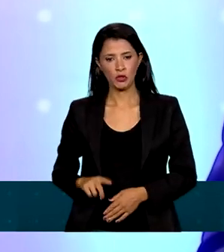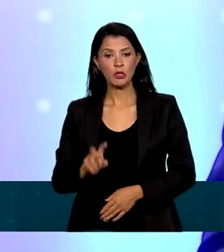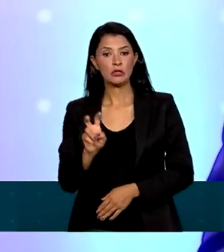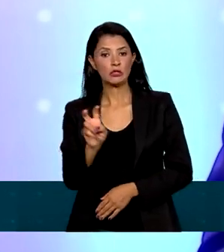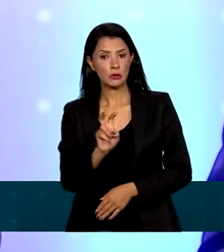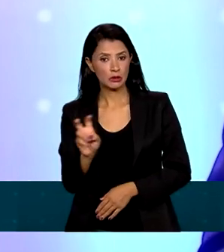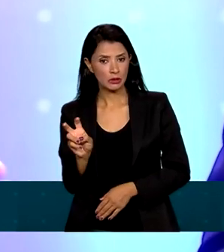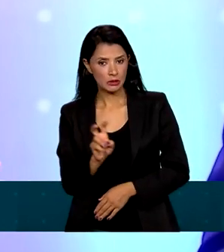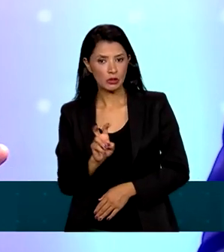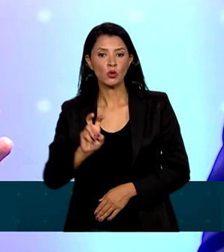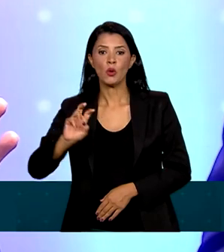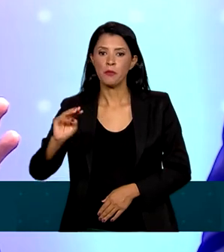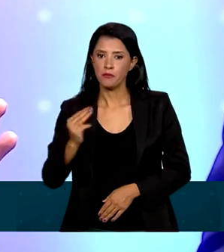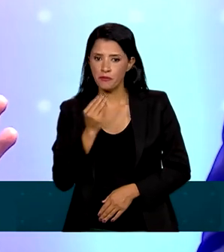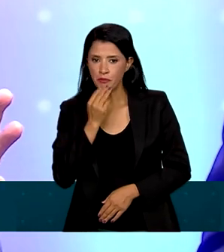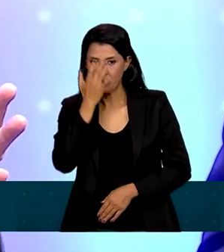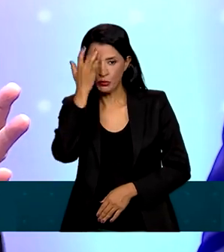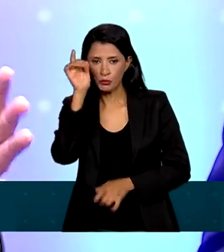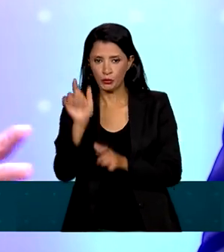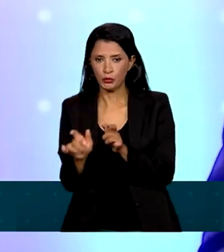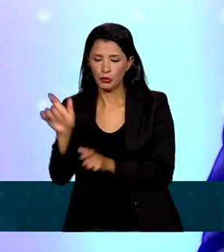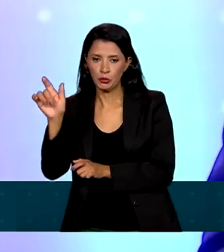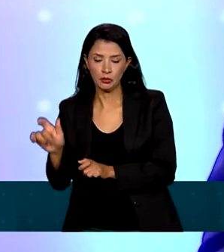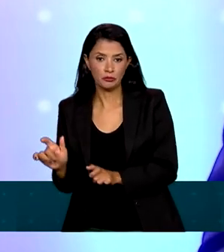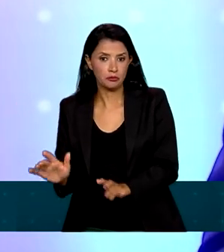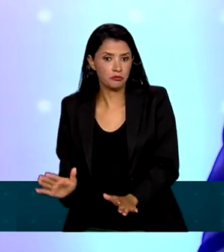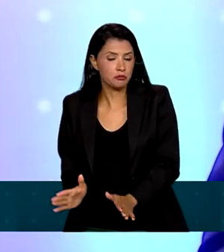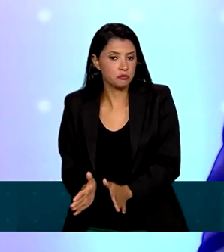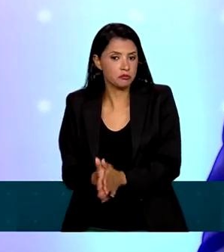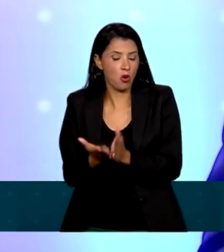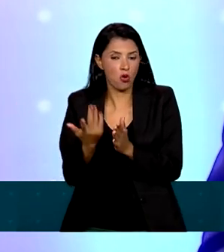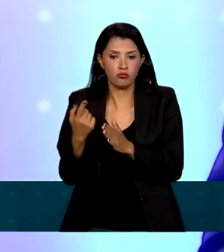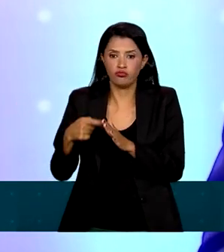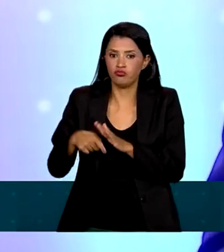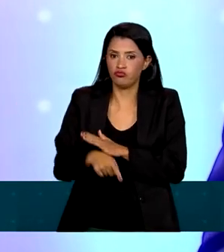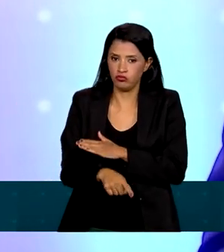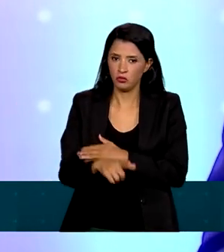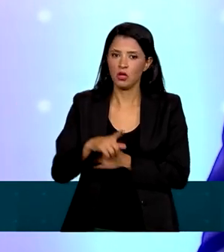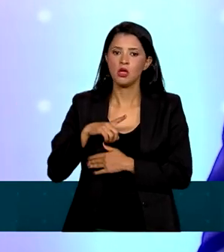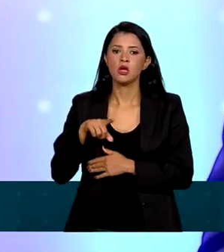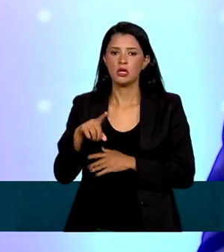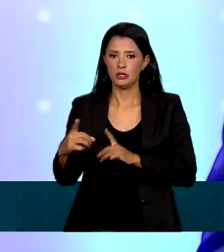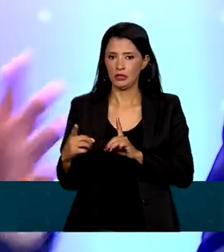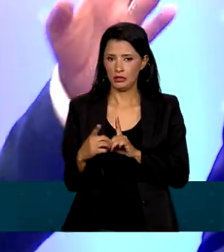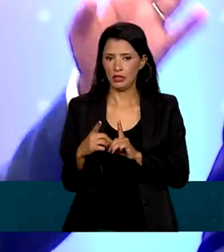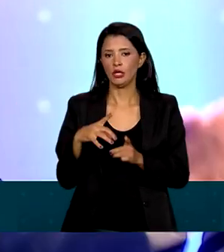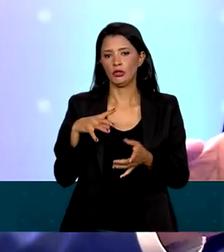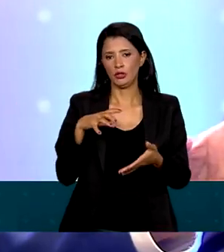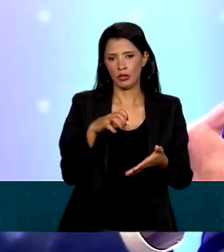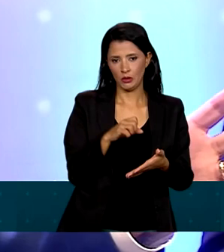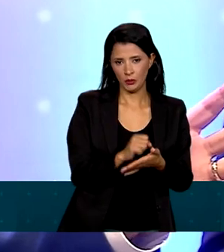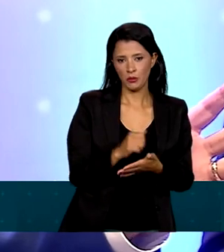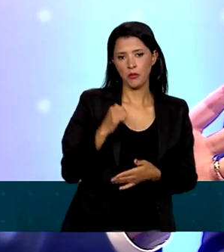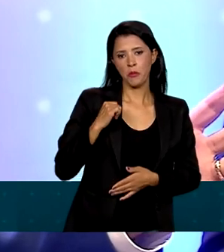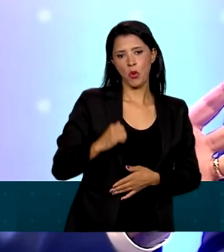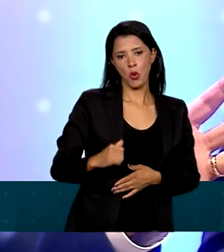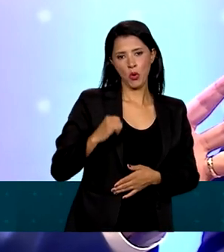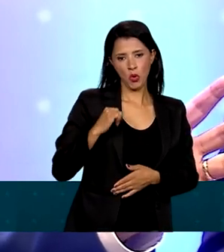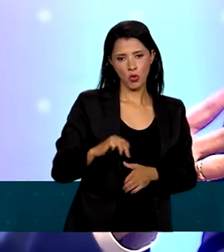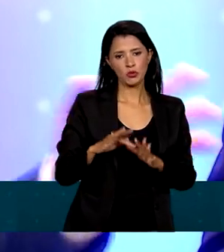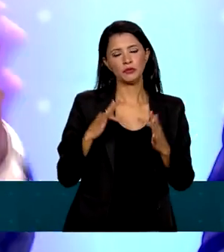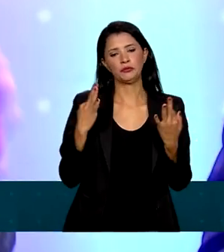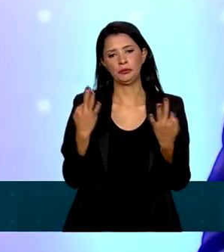na extrema pobreza. Esse é o público que atendemos no cadastro único, no Bolsa Família.